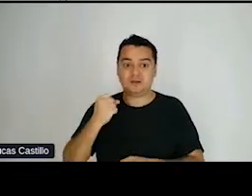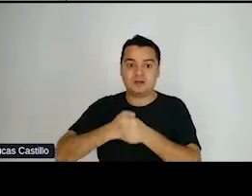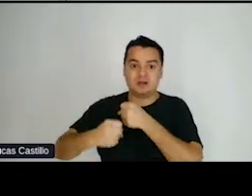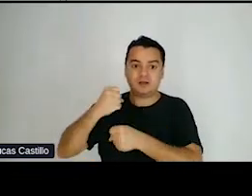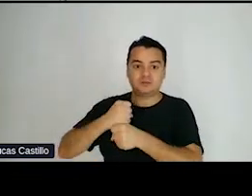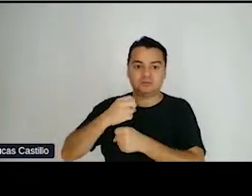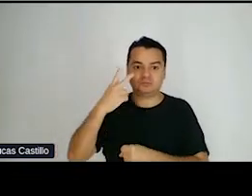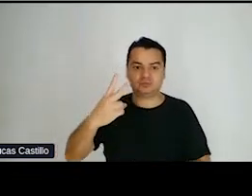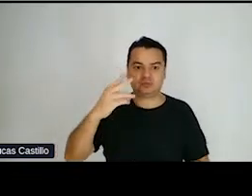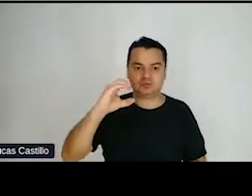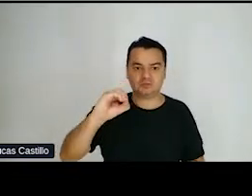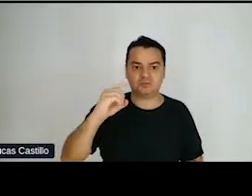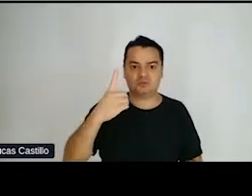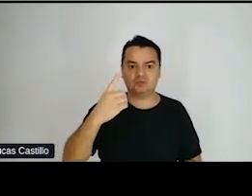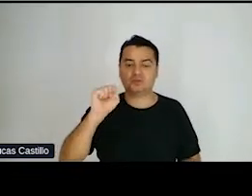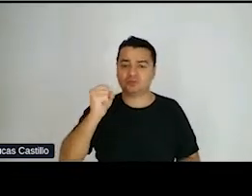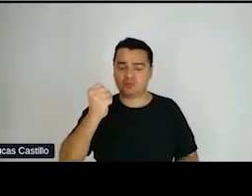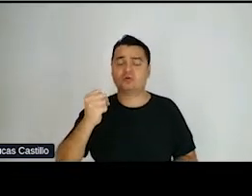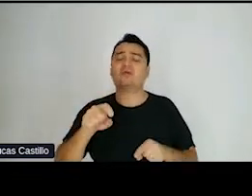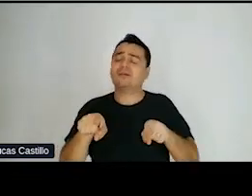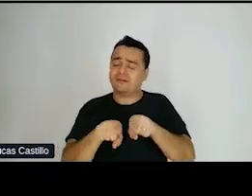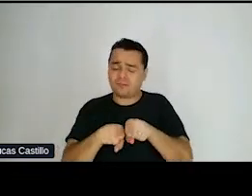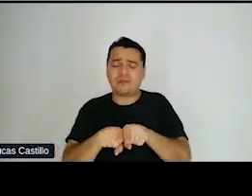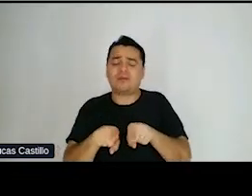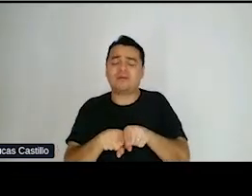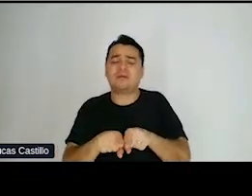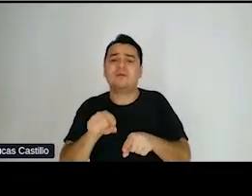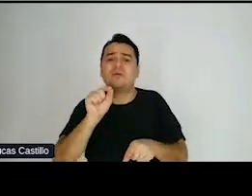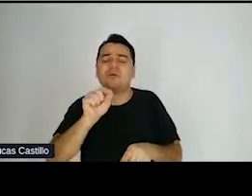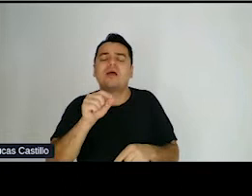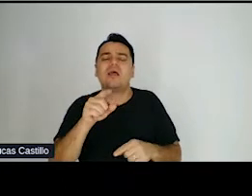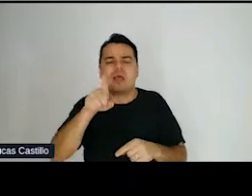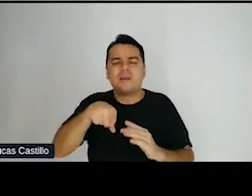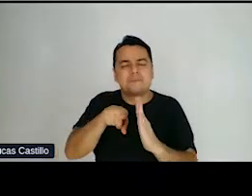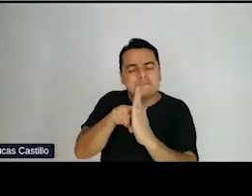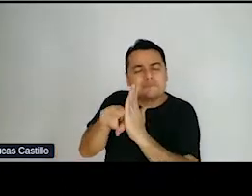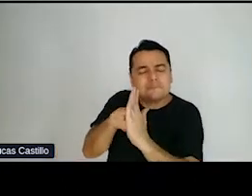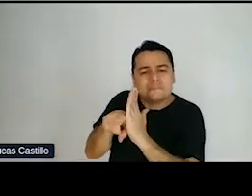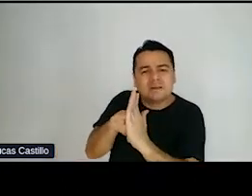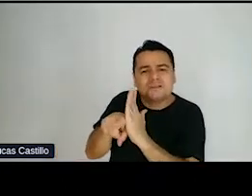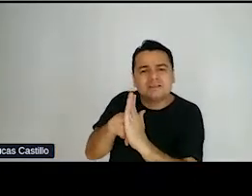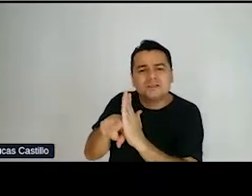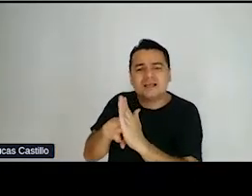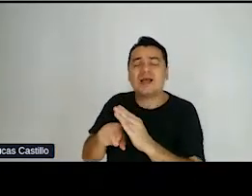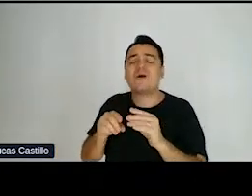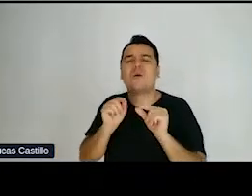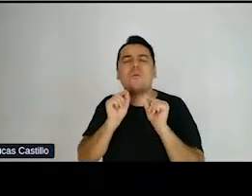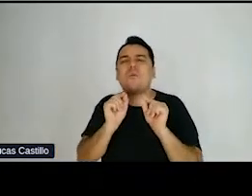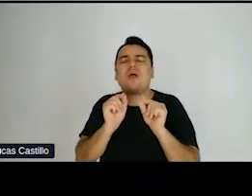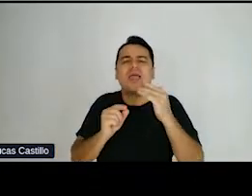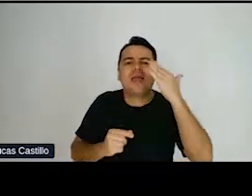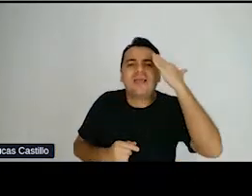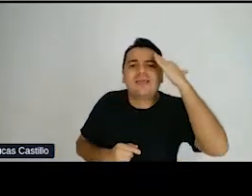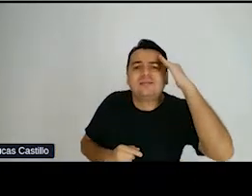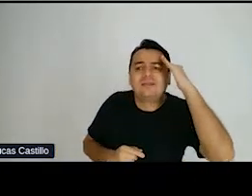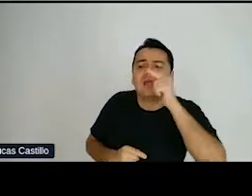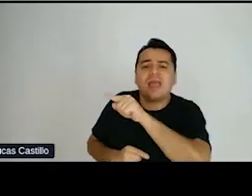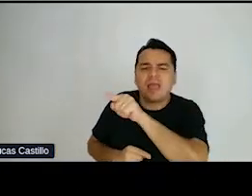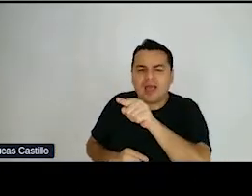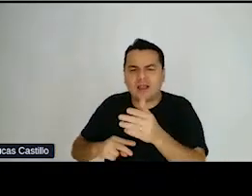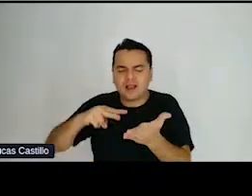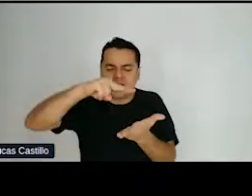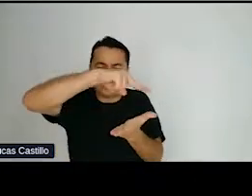anos, ele é uma pesquisa feita para entender qual é a capacidade de ler e